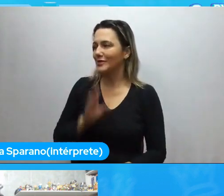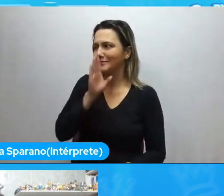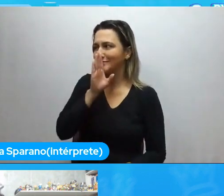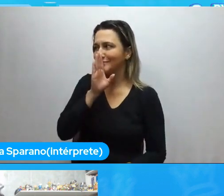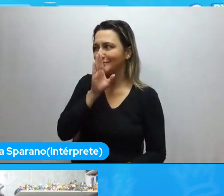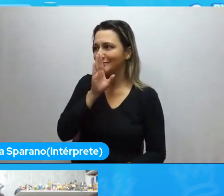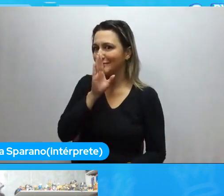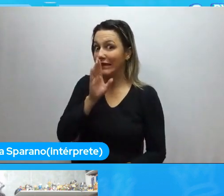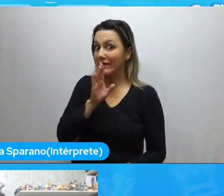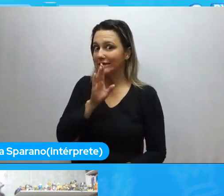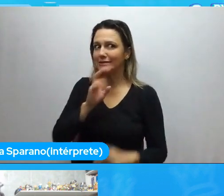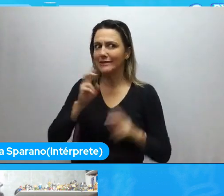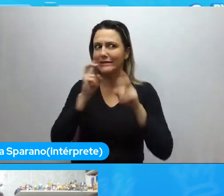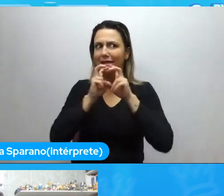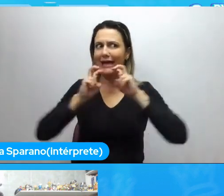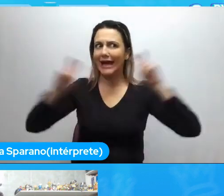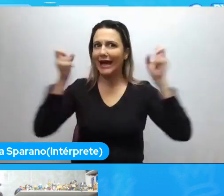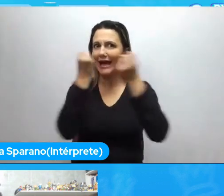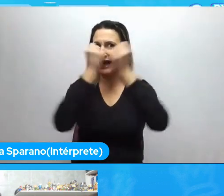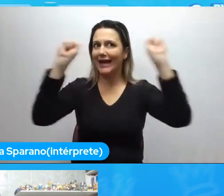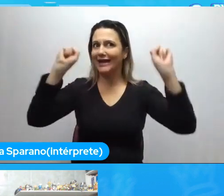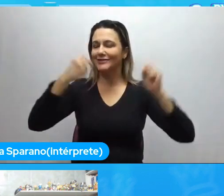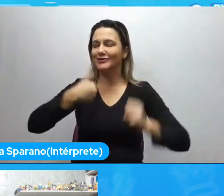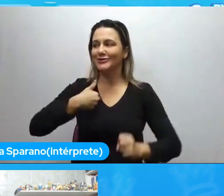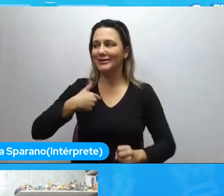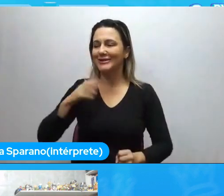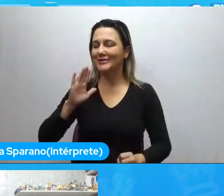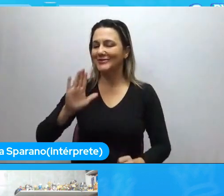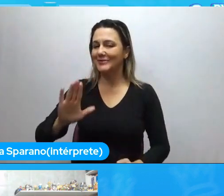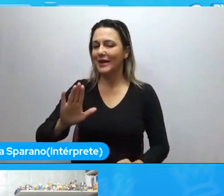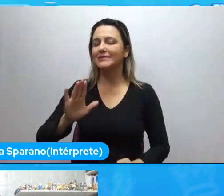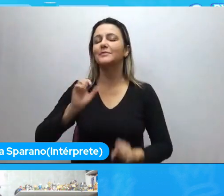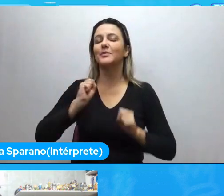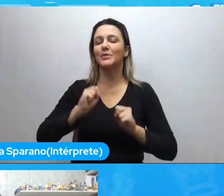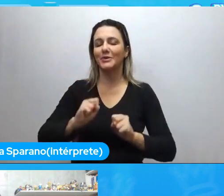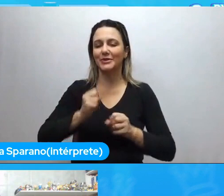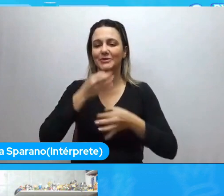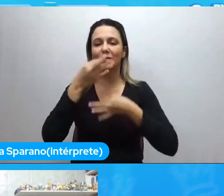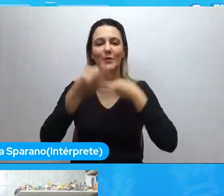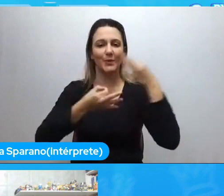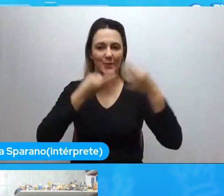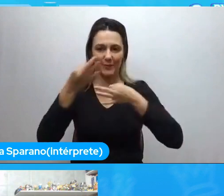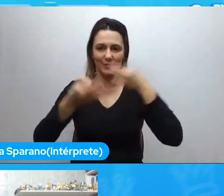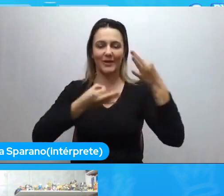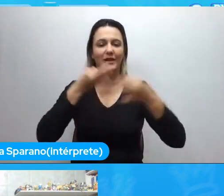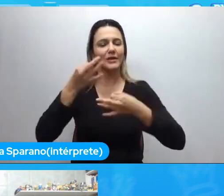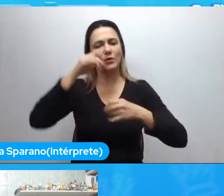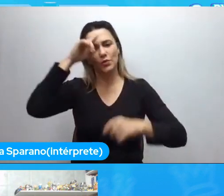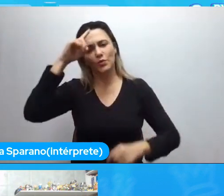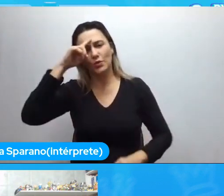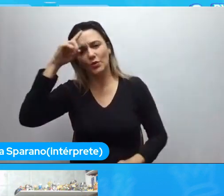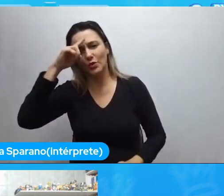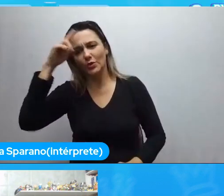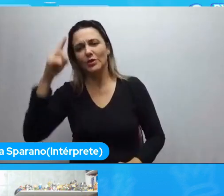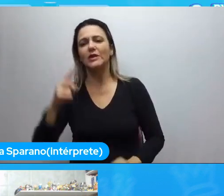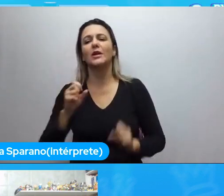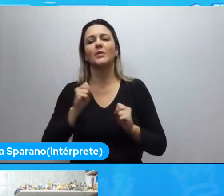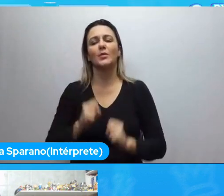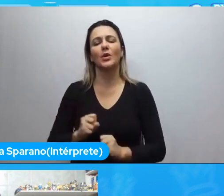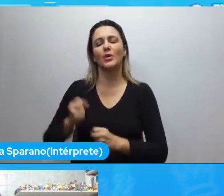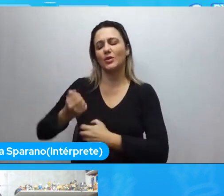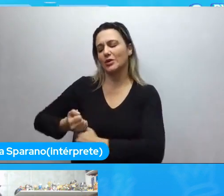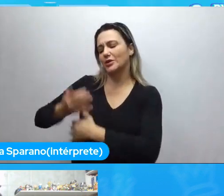escutarem um grito, fundo sou eu. Mas comentem comentários, dúvidas, o que for lá no canal do